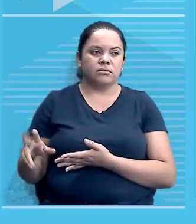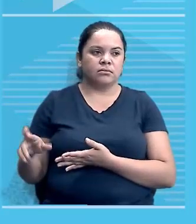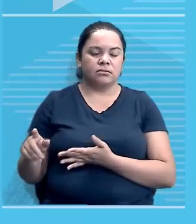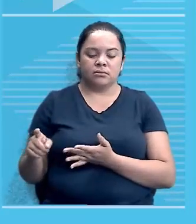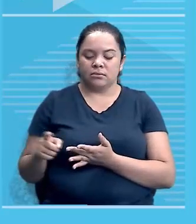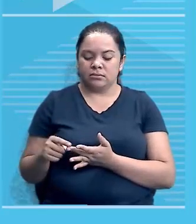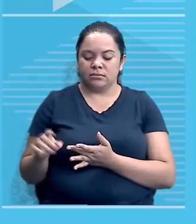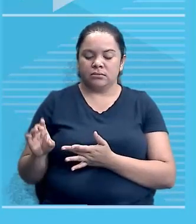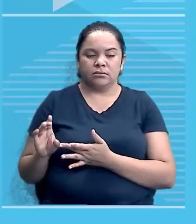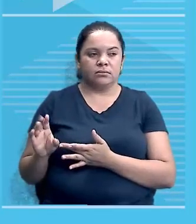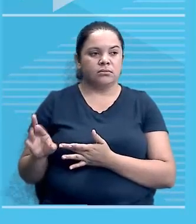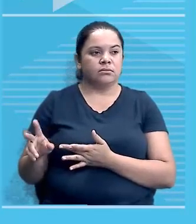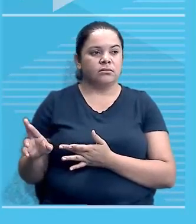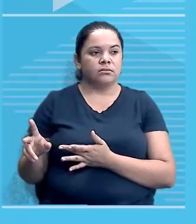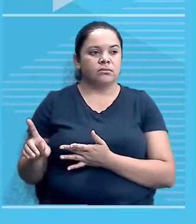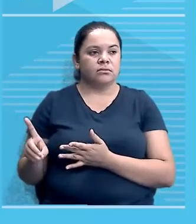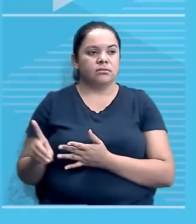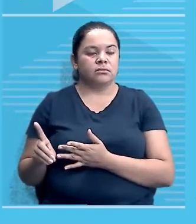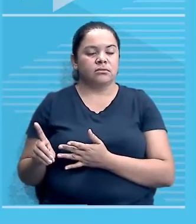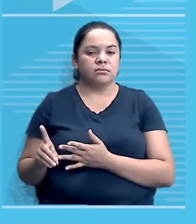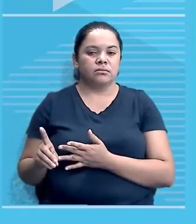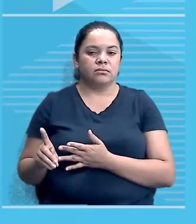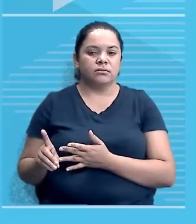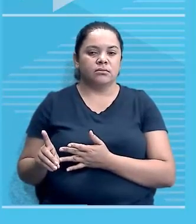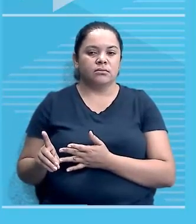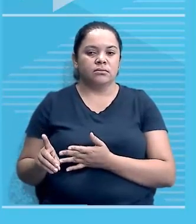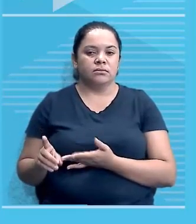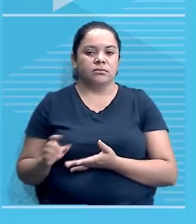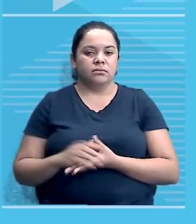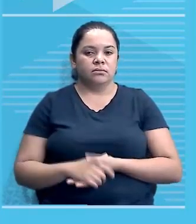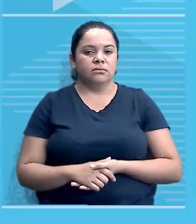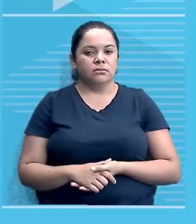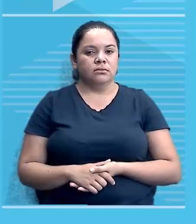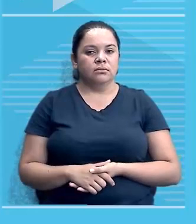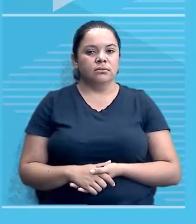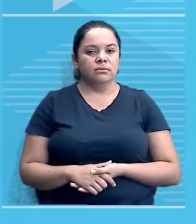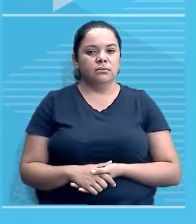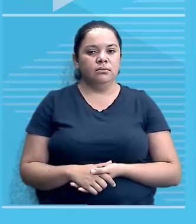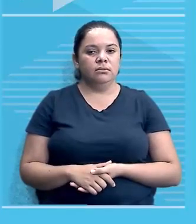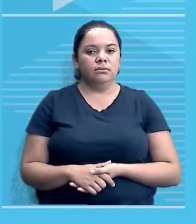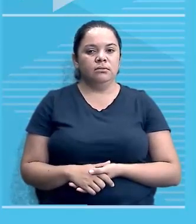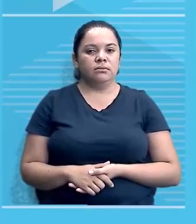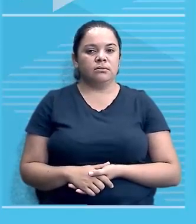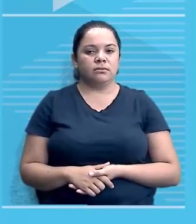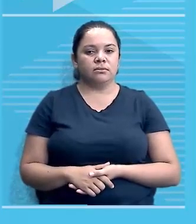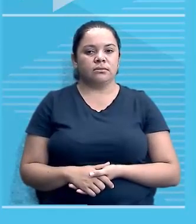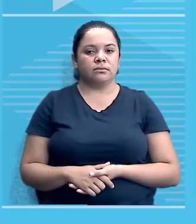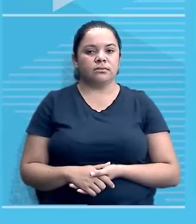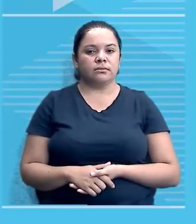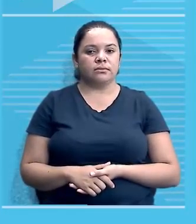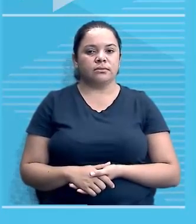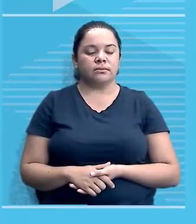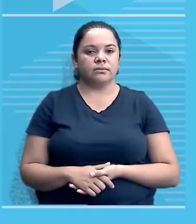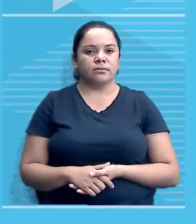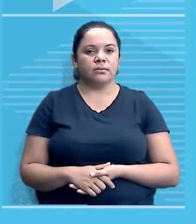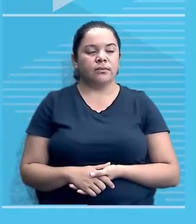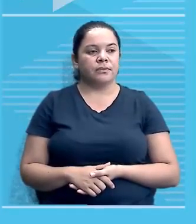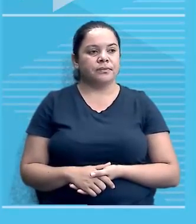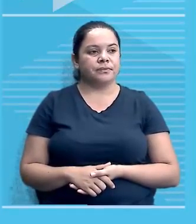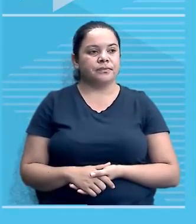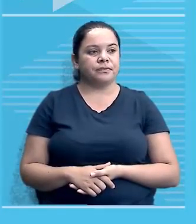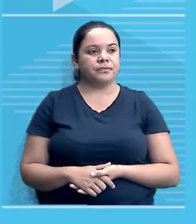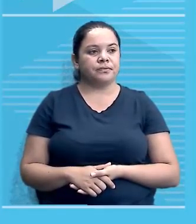gente. D. As tensões ideológicas, características da Guerra Fria, influenciaram no